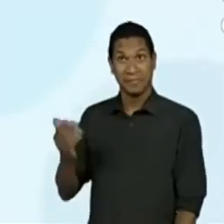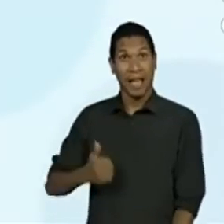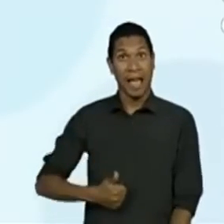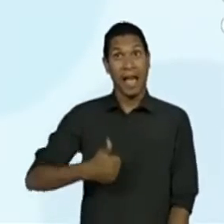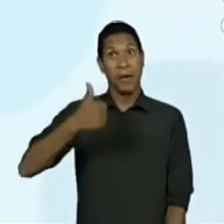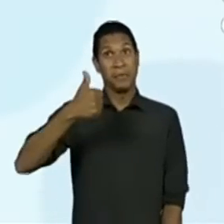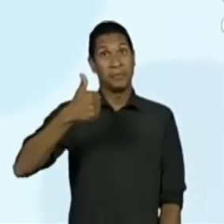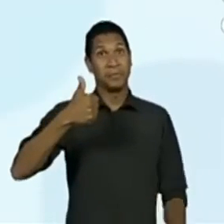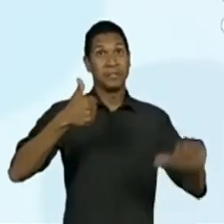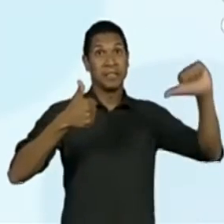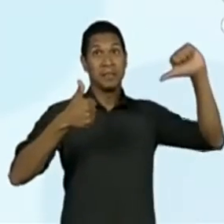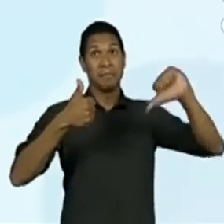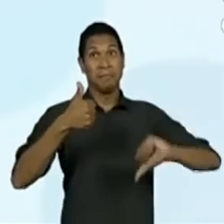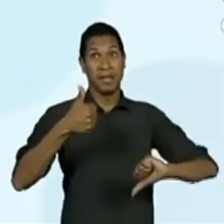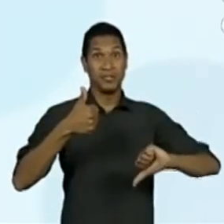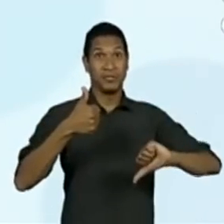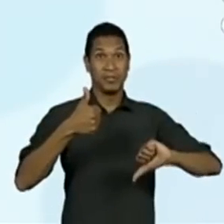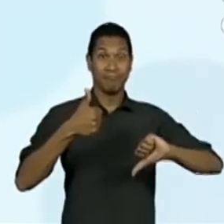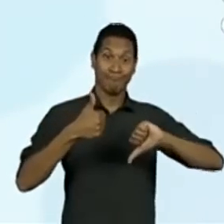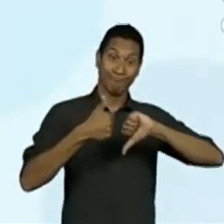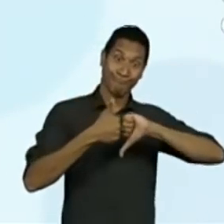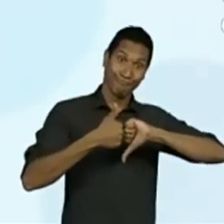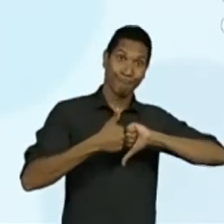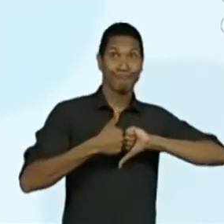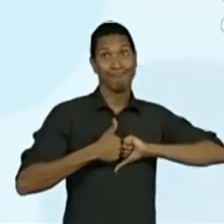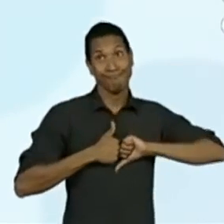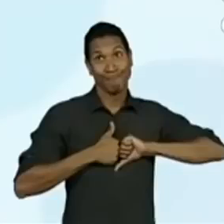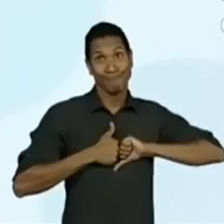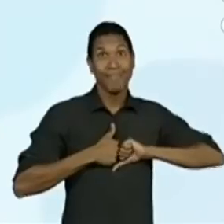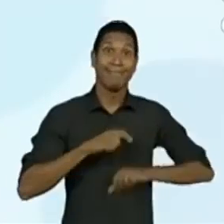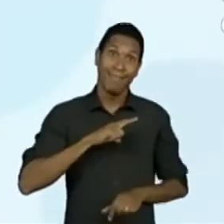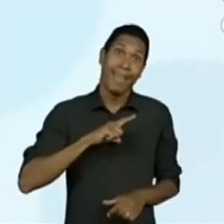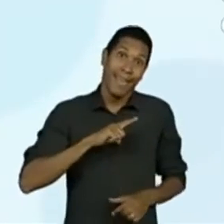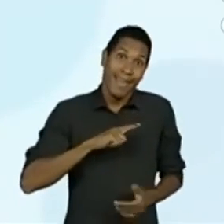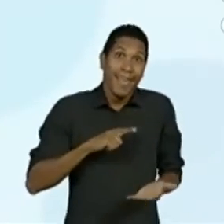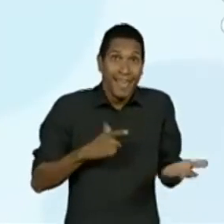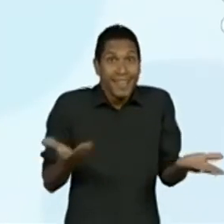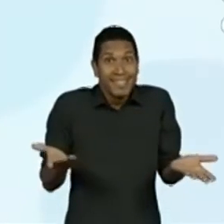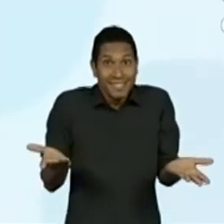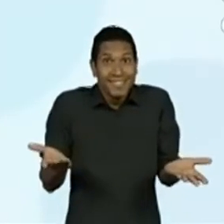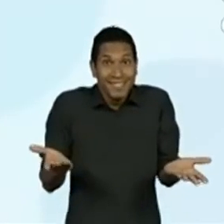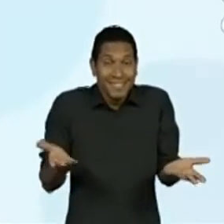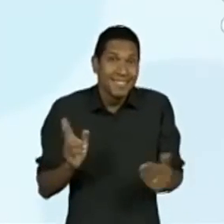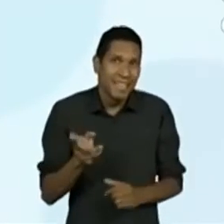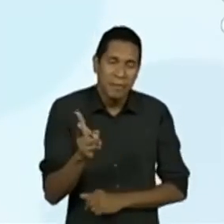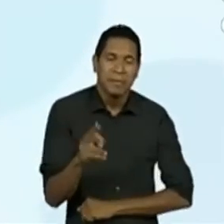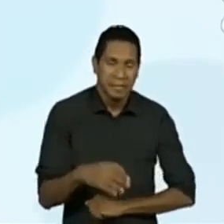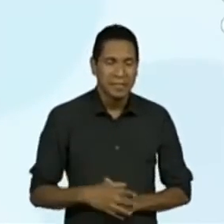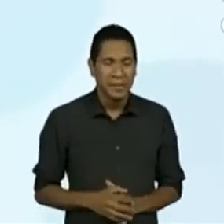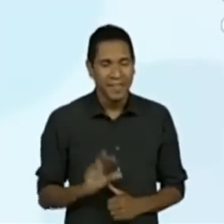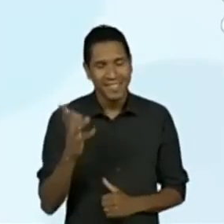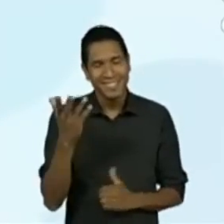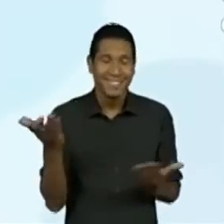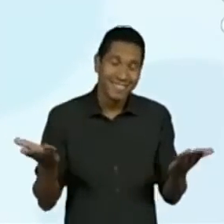Altos e baixos da vida.